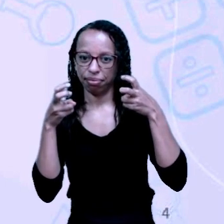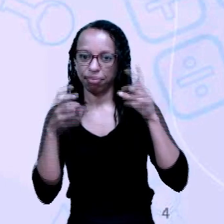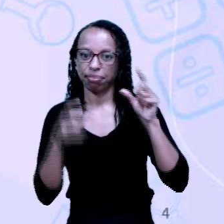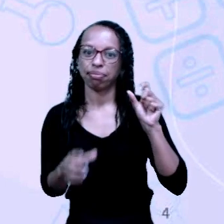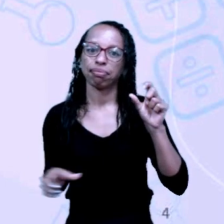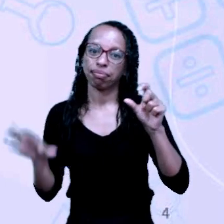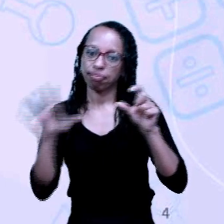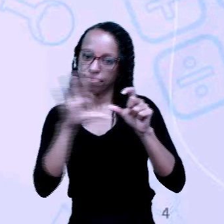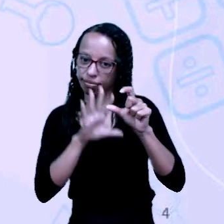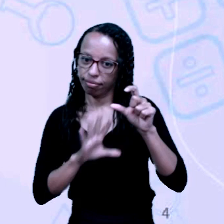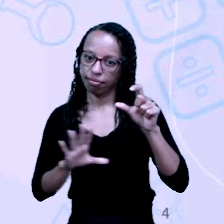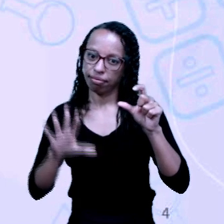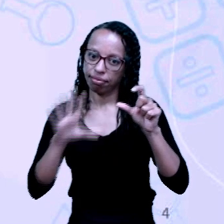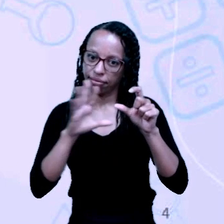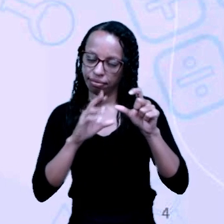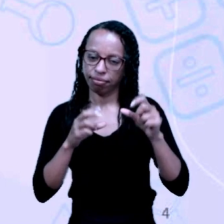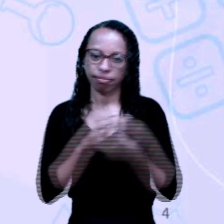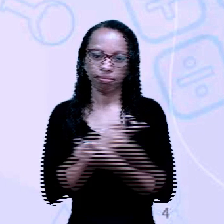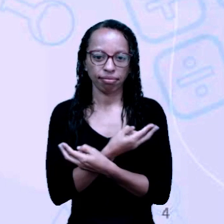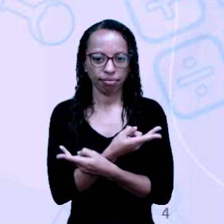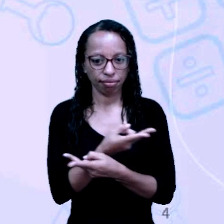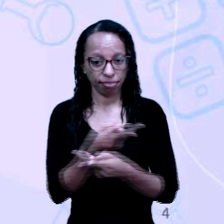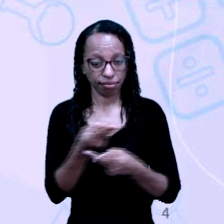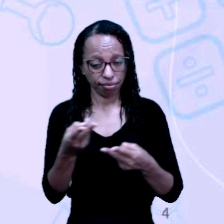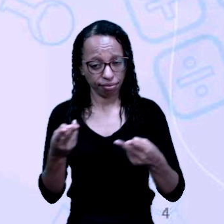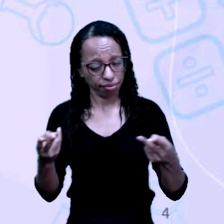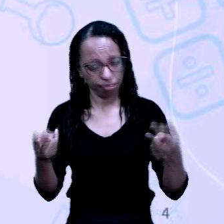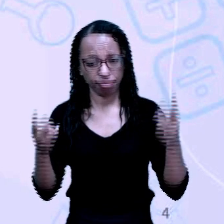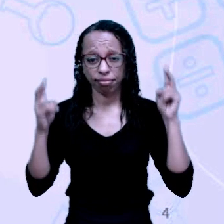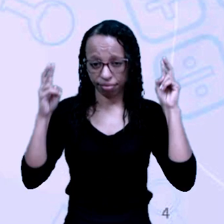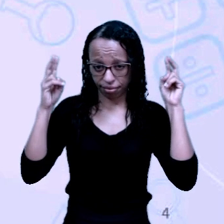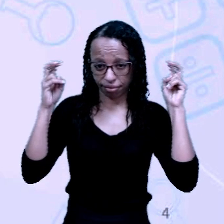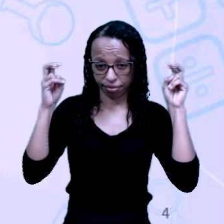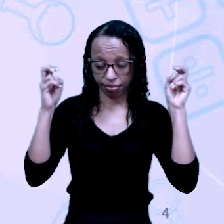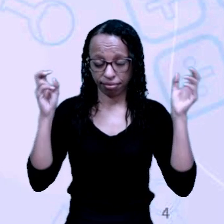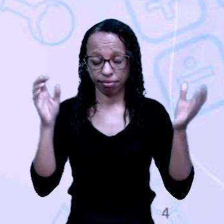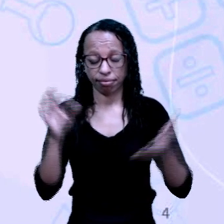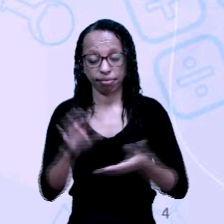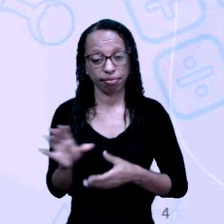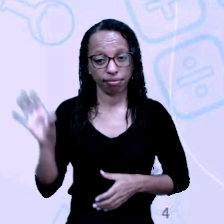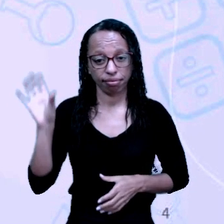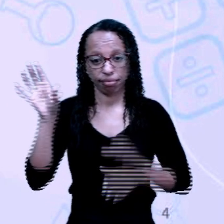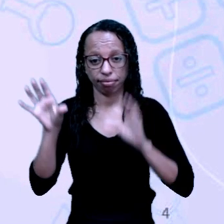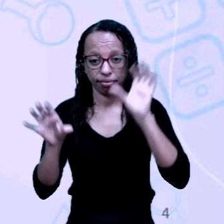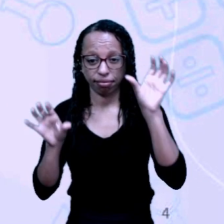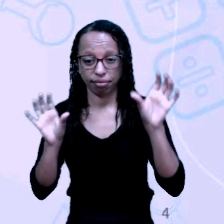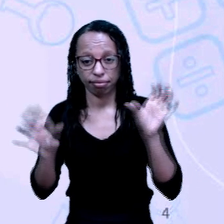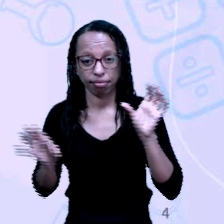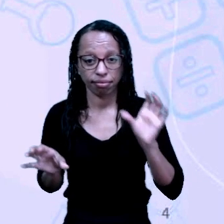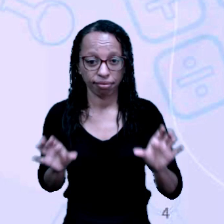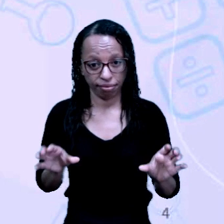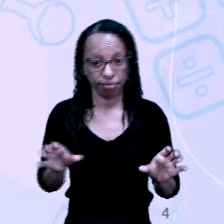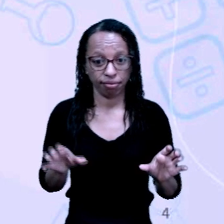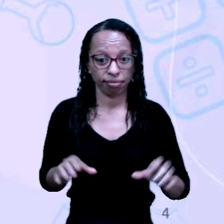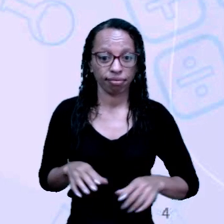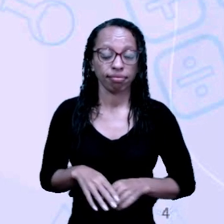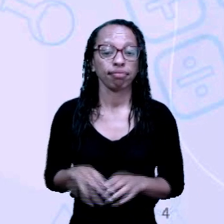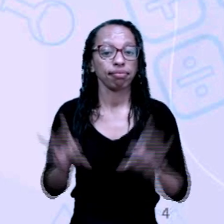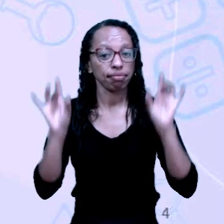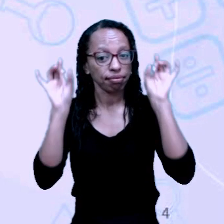questão de destacar várias áreas que as charges costumam tematizar. Em especial,